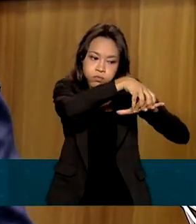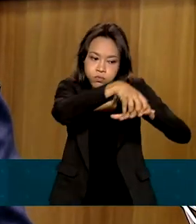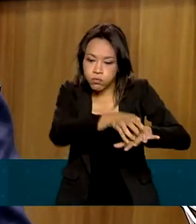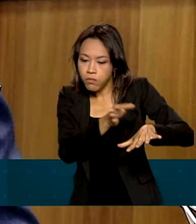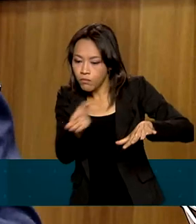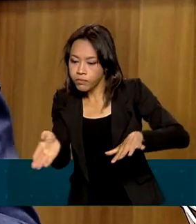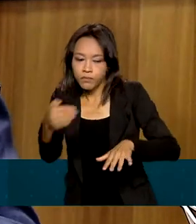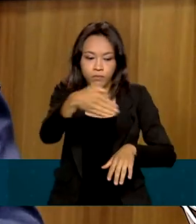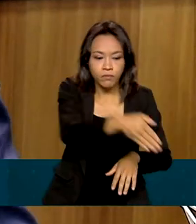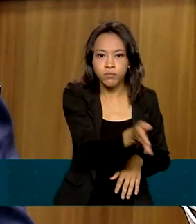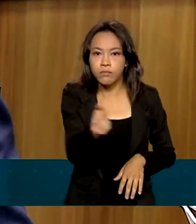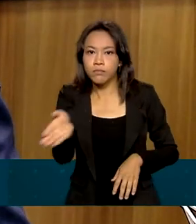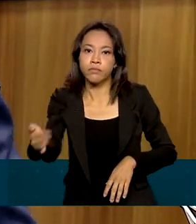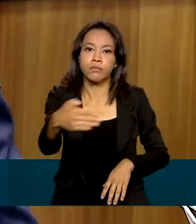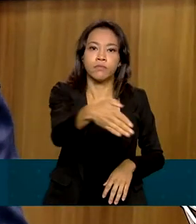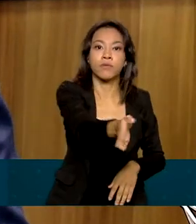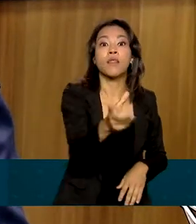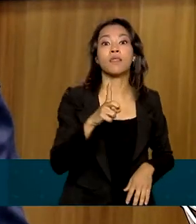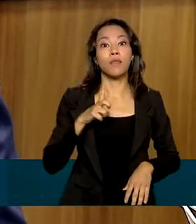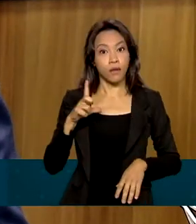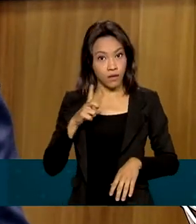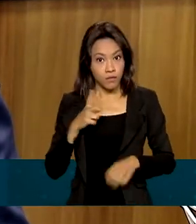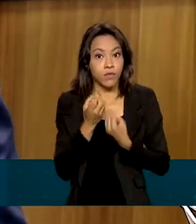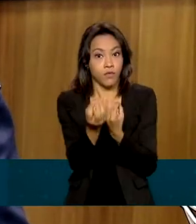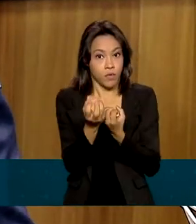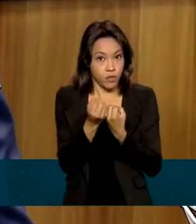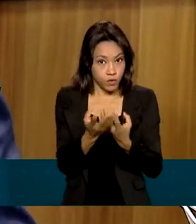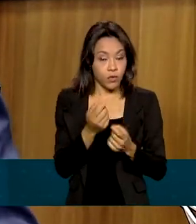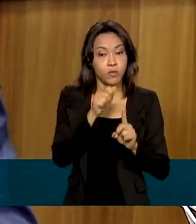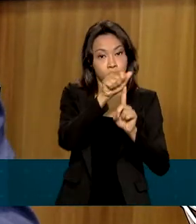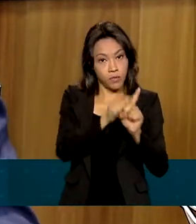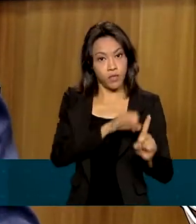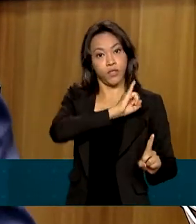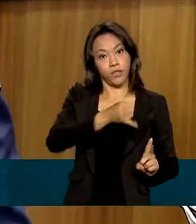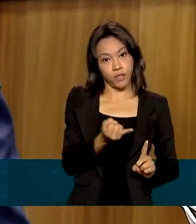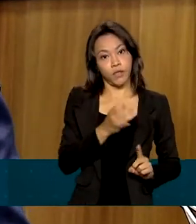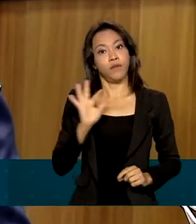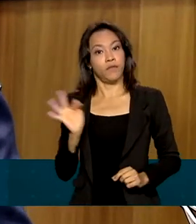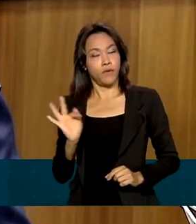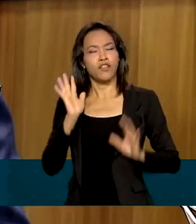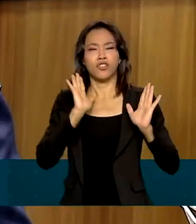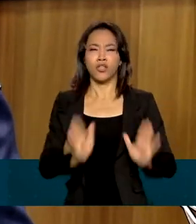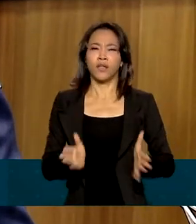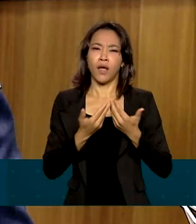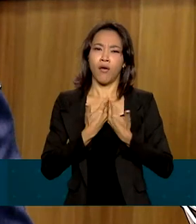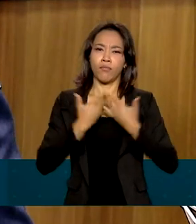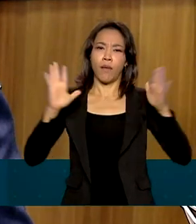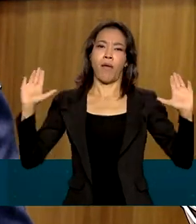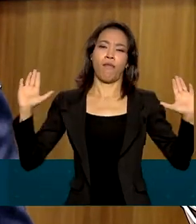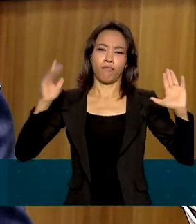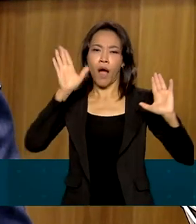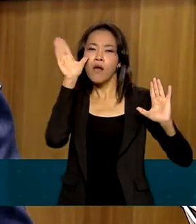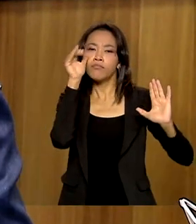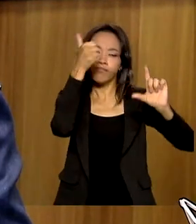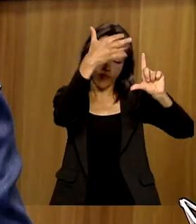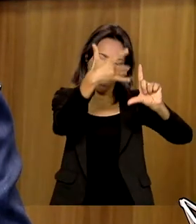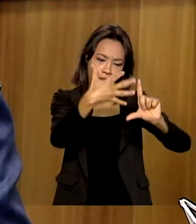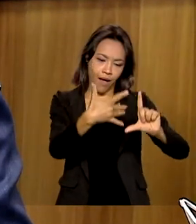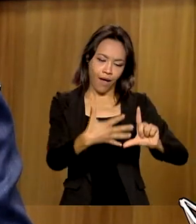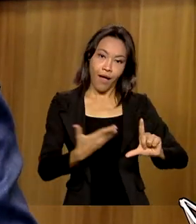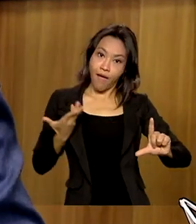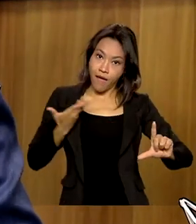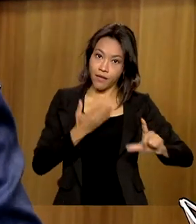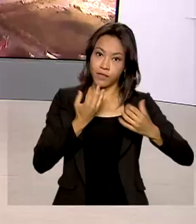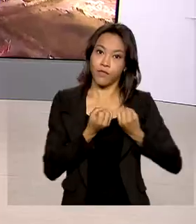nós já temos essa informação para os dois primeiros meses, janeiro e fevereiro, e já está disponível no site essa